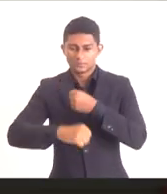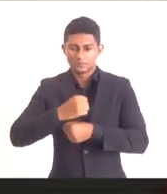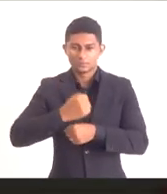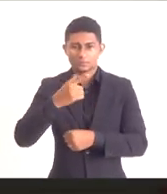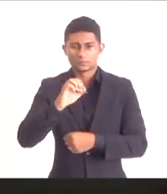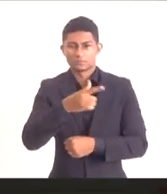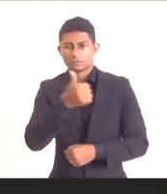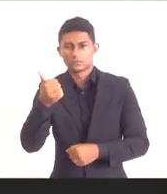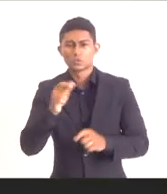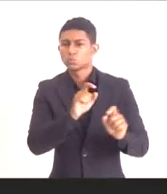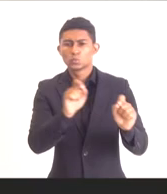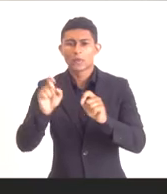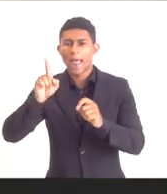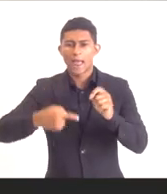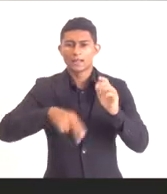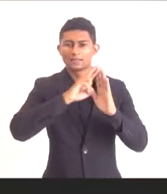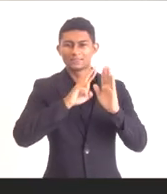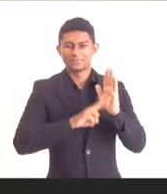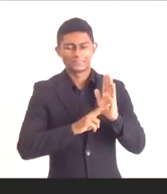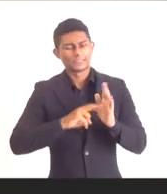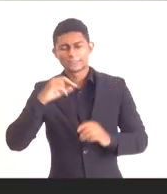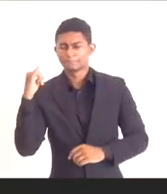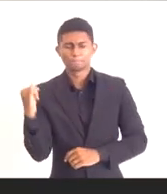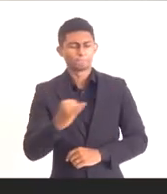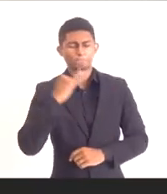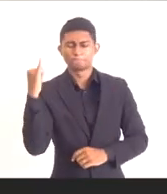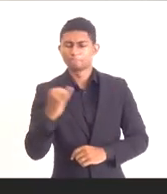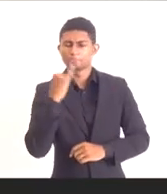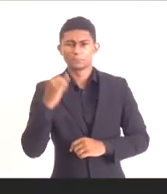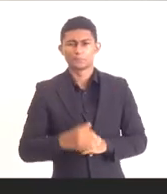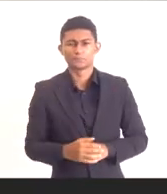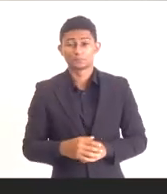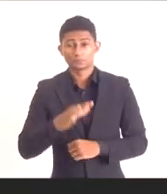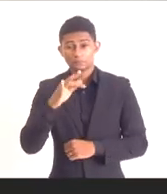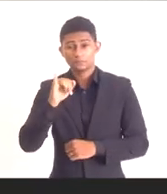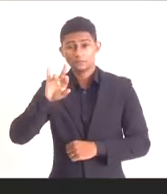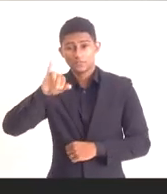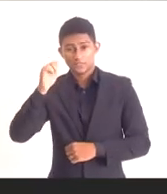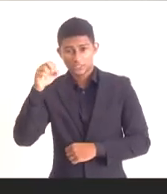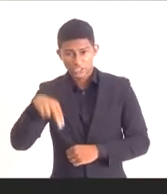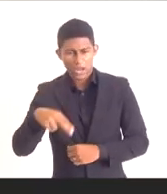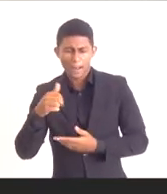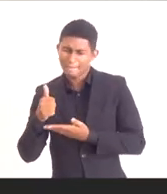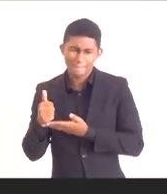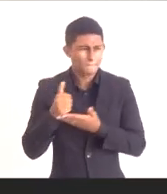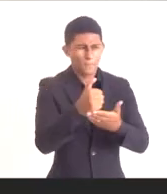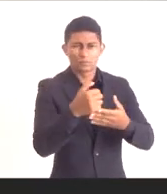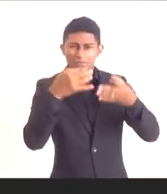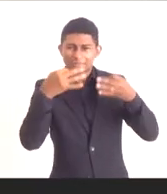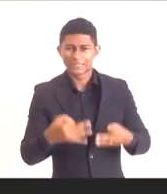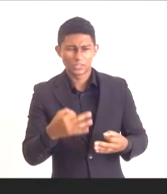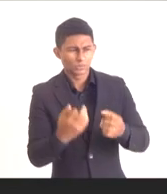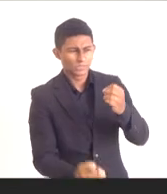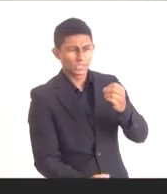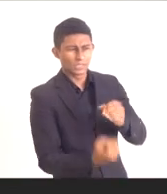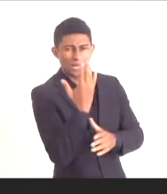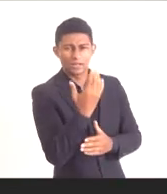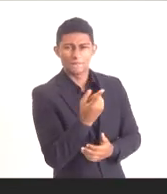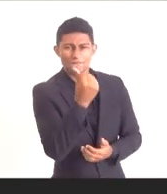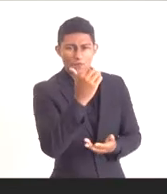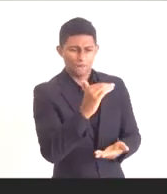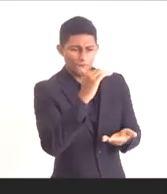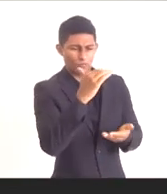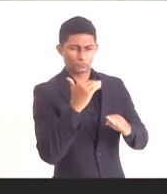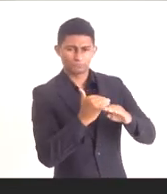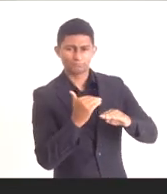que tem a finalidade regulamentada, fundamental. A FIUGEN apoia integralmente a criação do fundo soberano, pois,